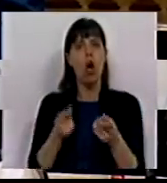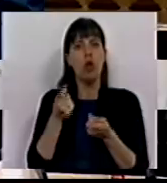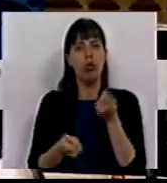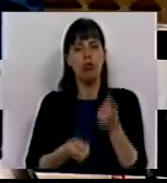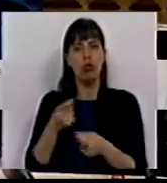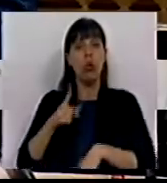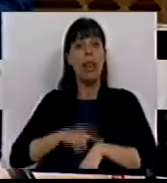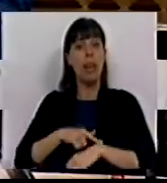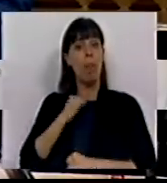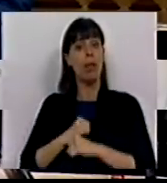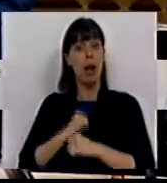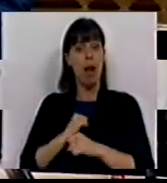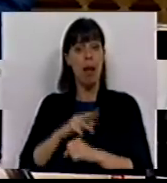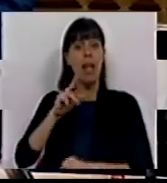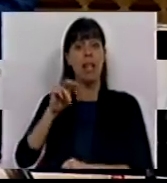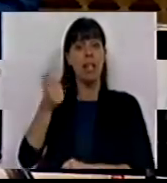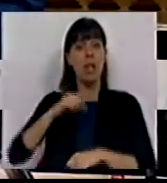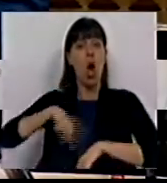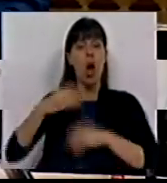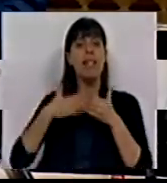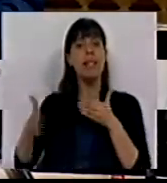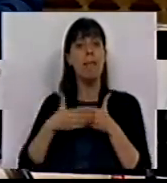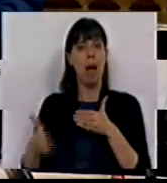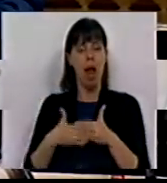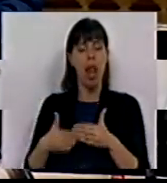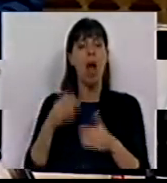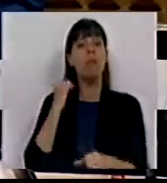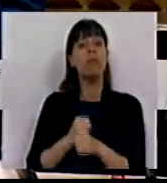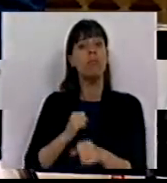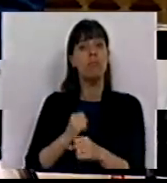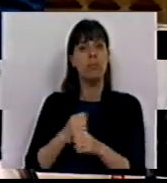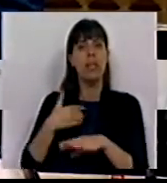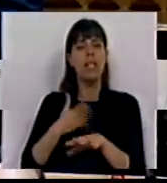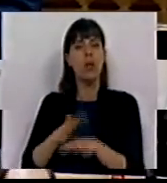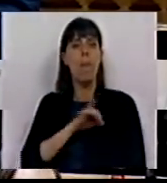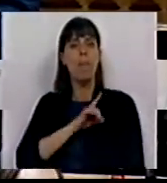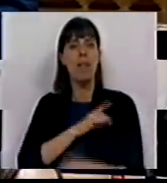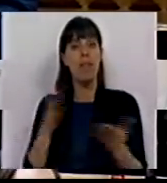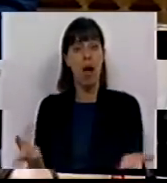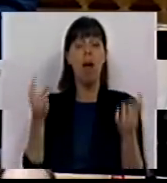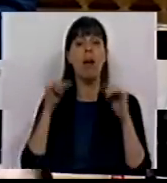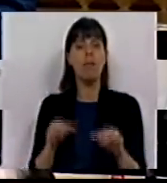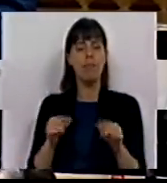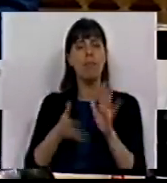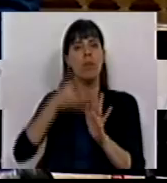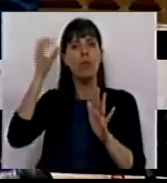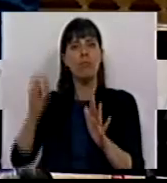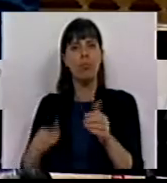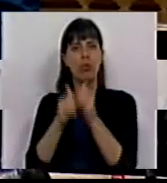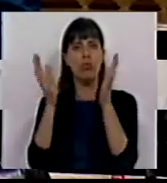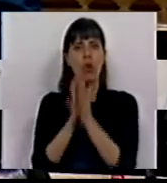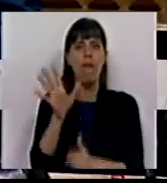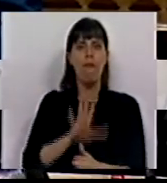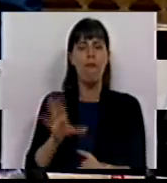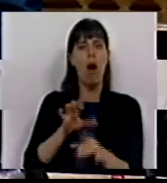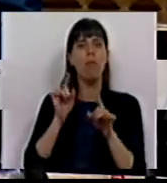progressiva do tempo de trabalho para as 35 horas semanais para os trabalhadores do setor privado. E ainda a eliminação de todos